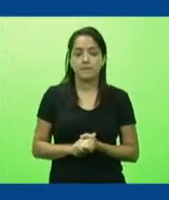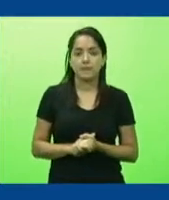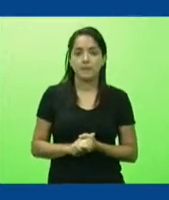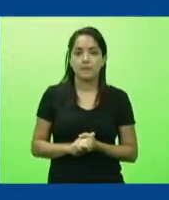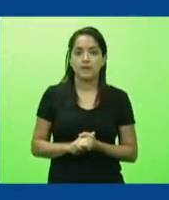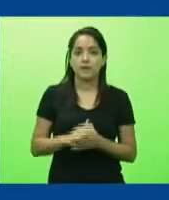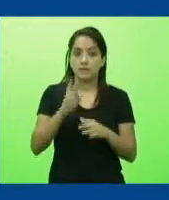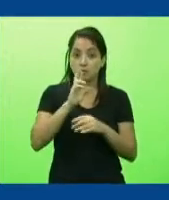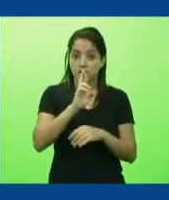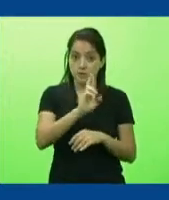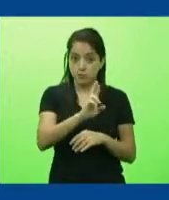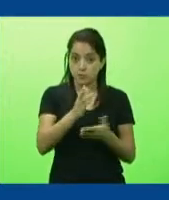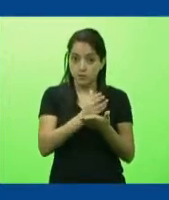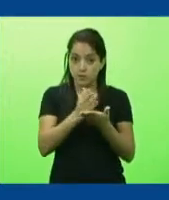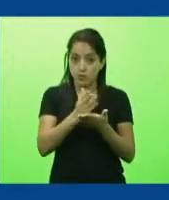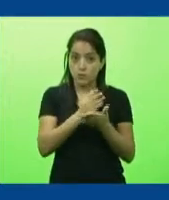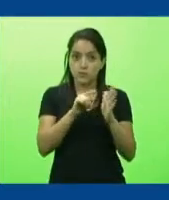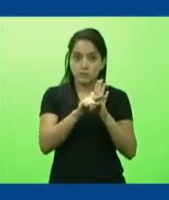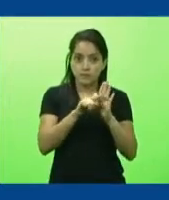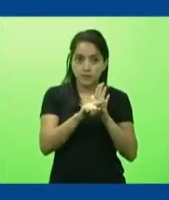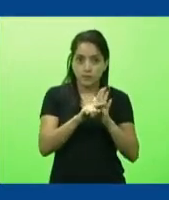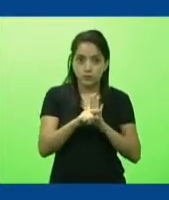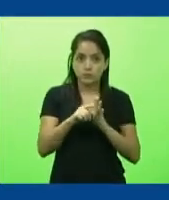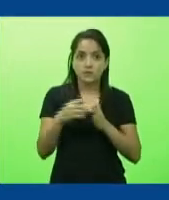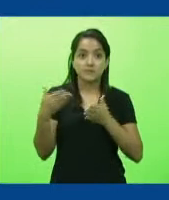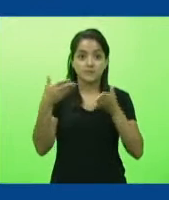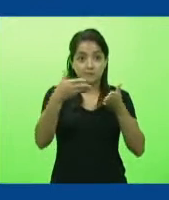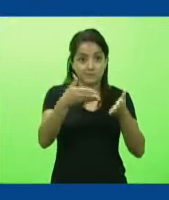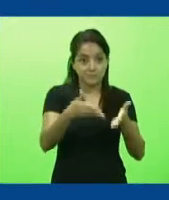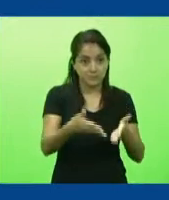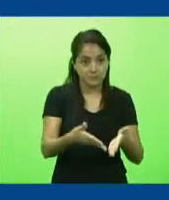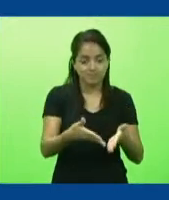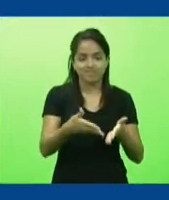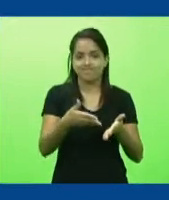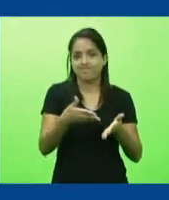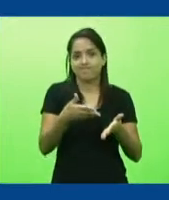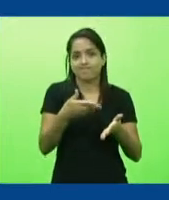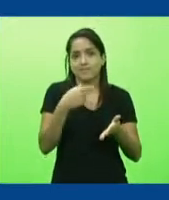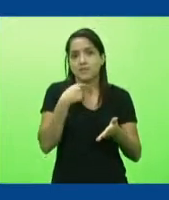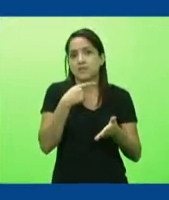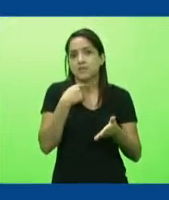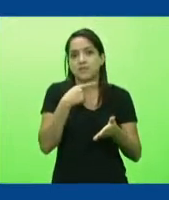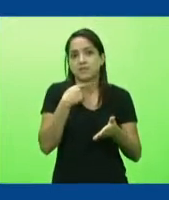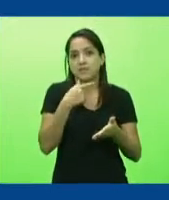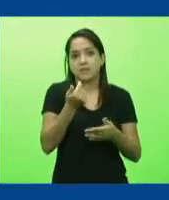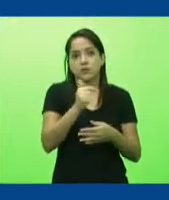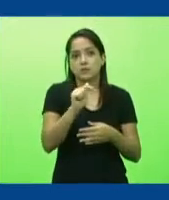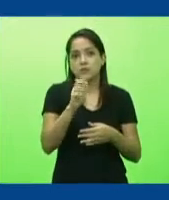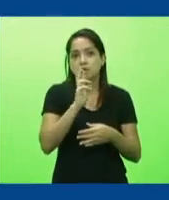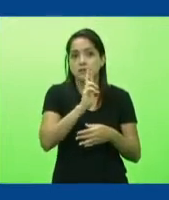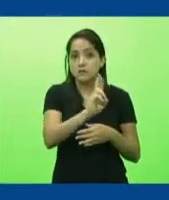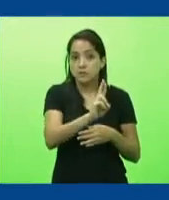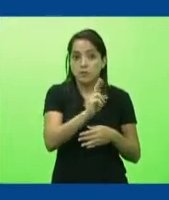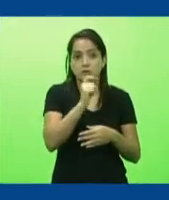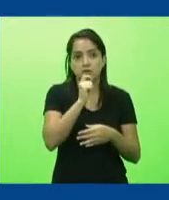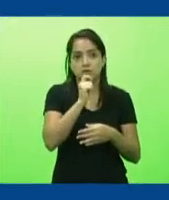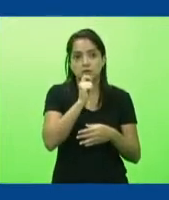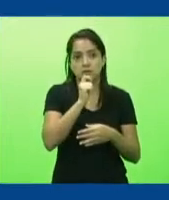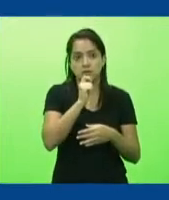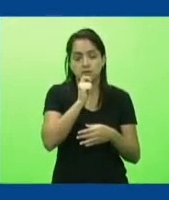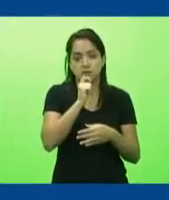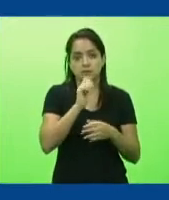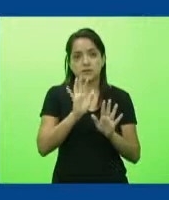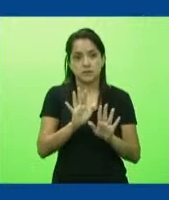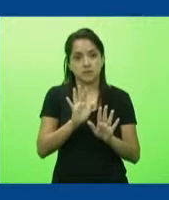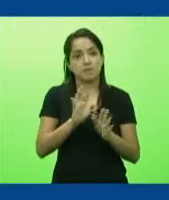respondendo algumas perguntas vacinas que vão chegar ainda não tenho resposta minha agenda ela foi temporariamente interrompida aqui mas